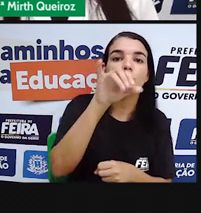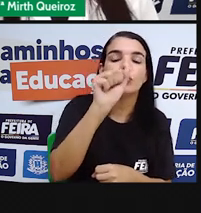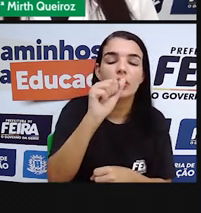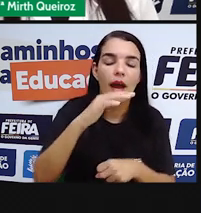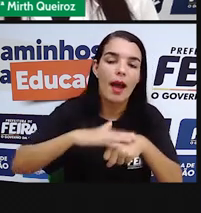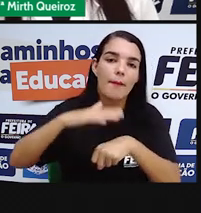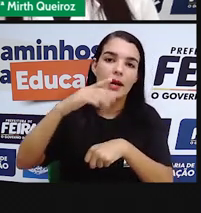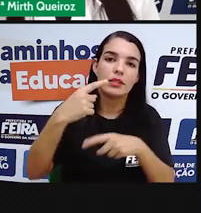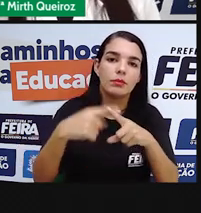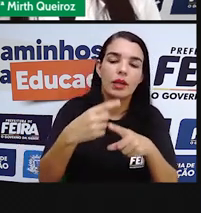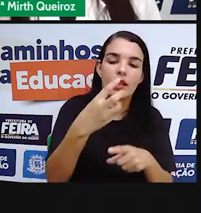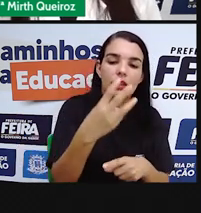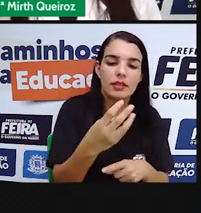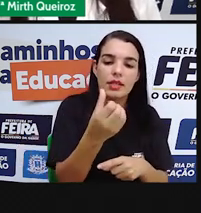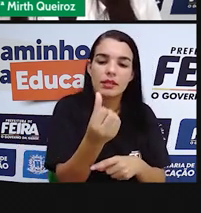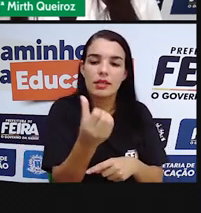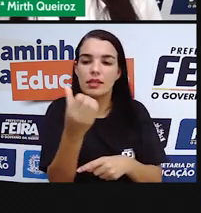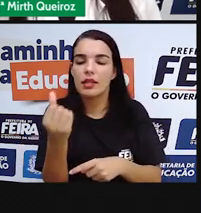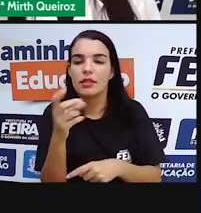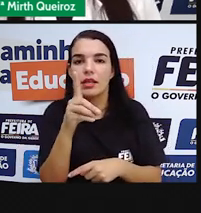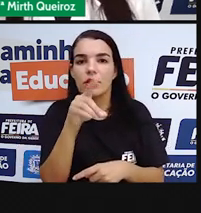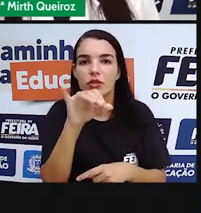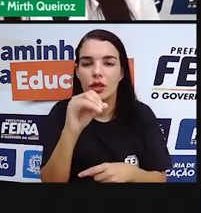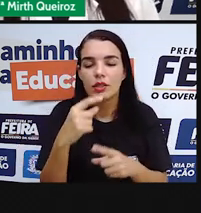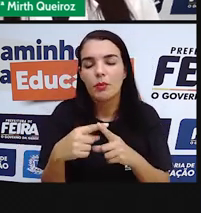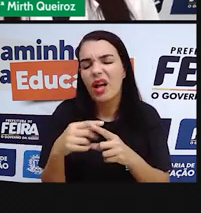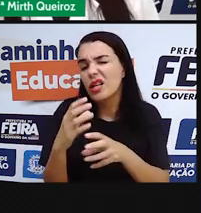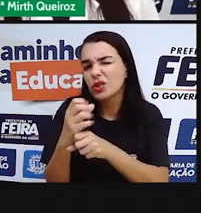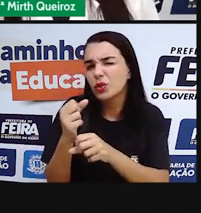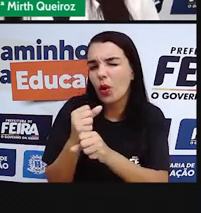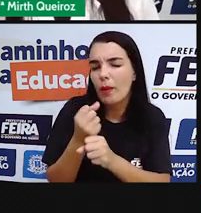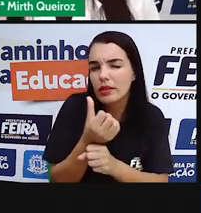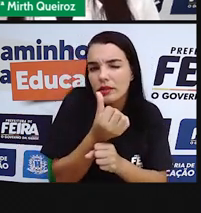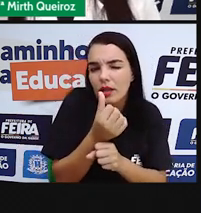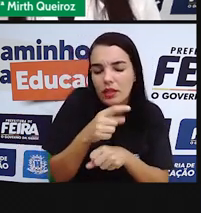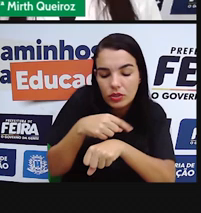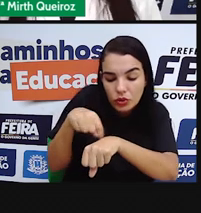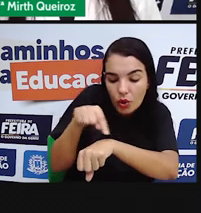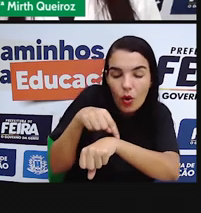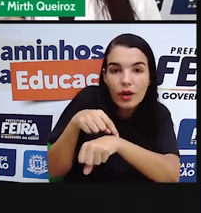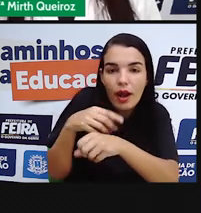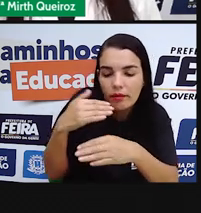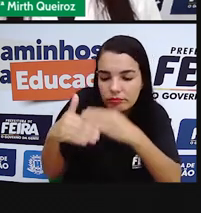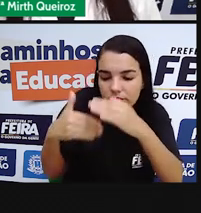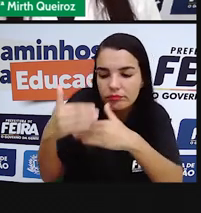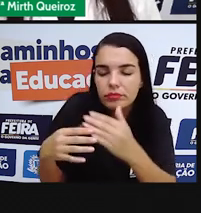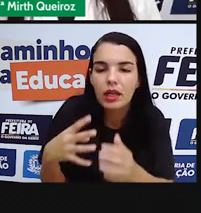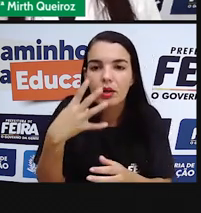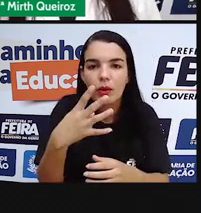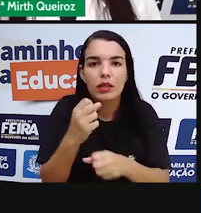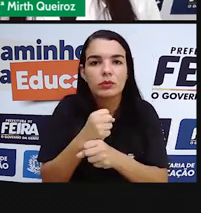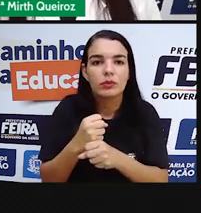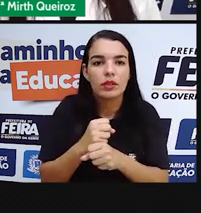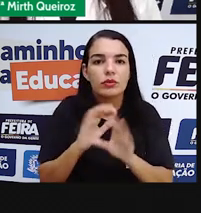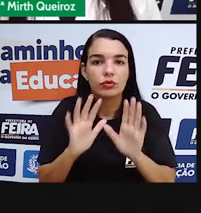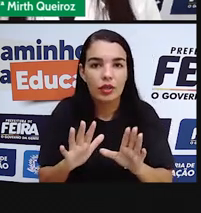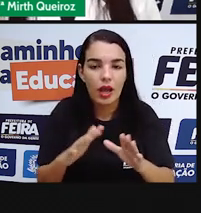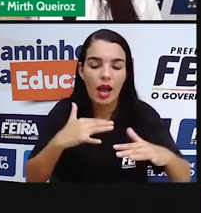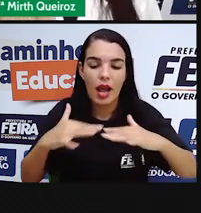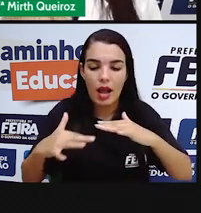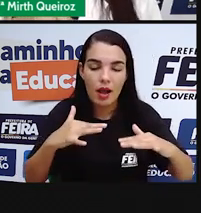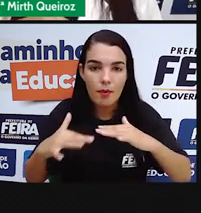366 dias, que é a soma dessas 6 horas a cada 4 anos. E isso acontece no movimento de